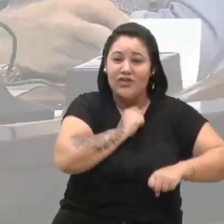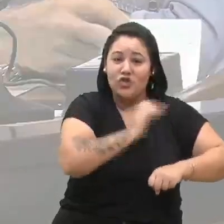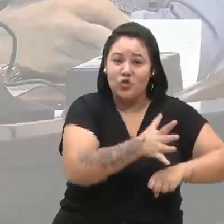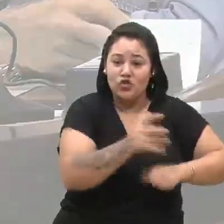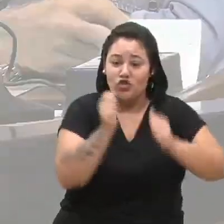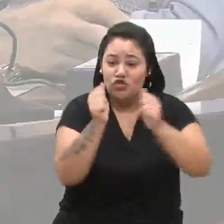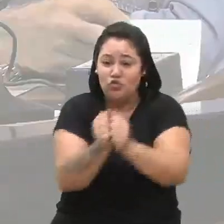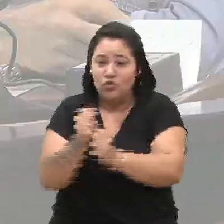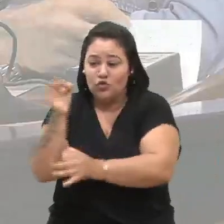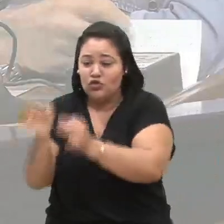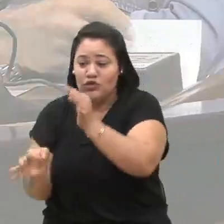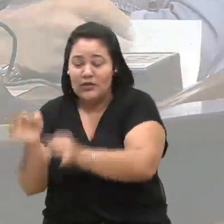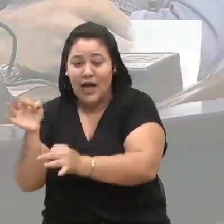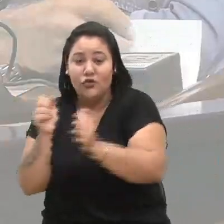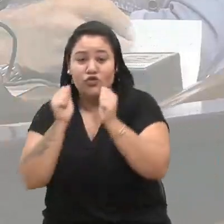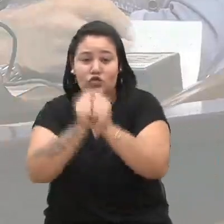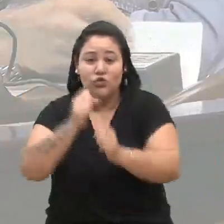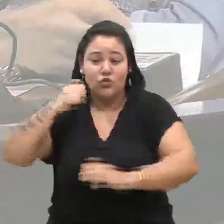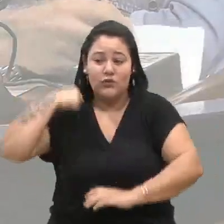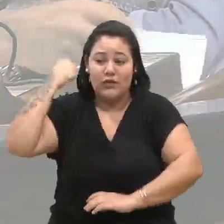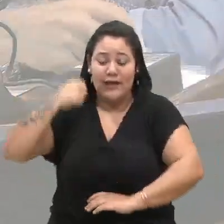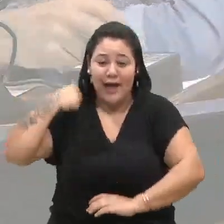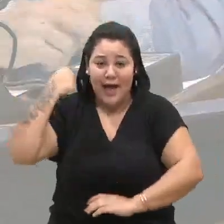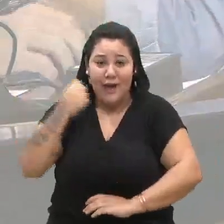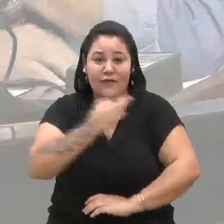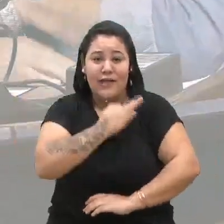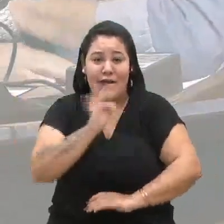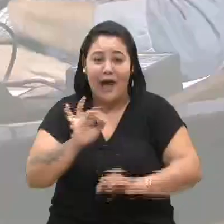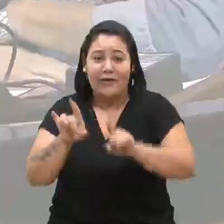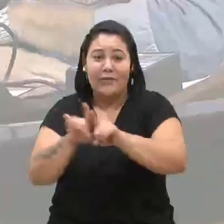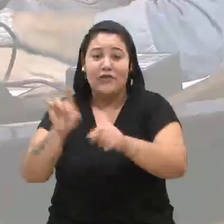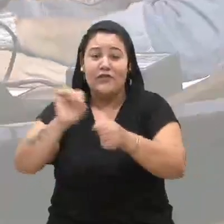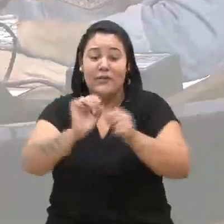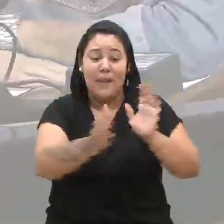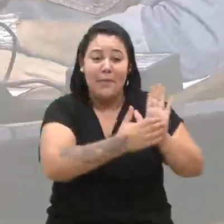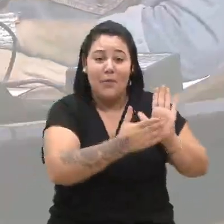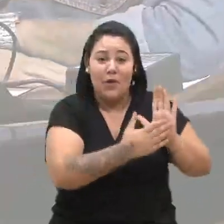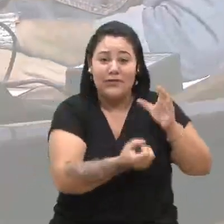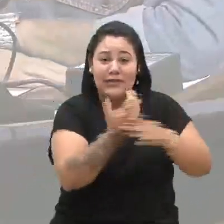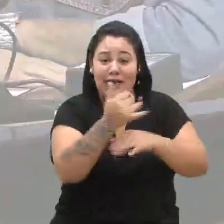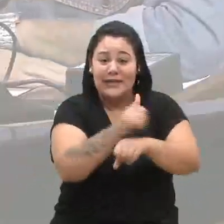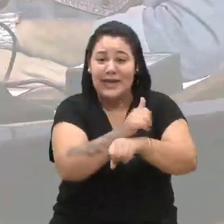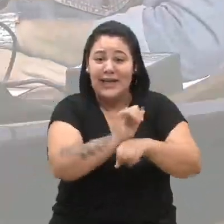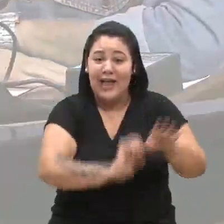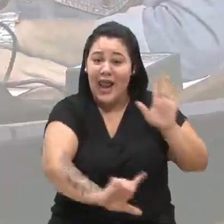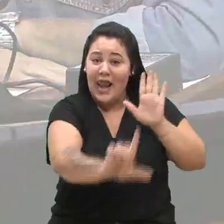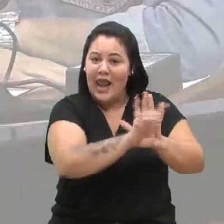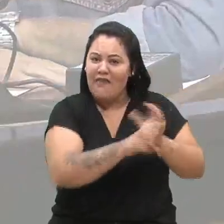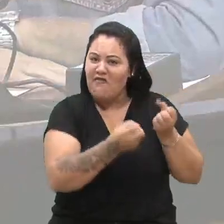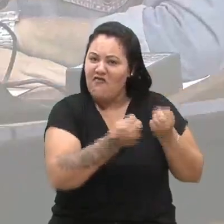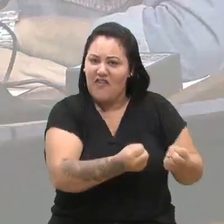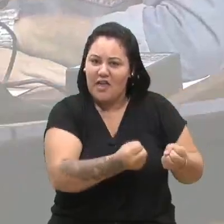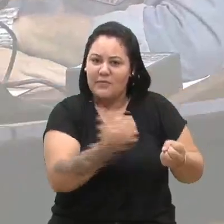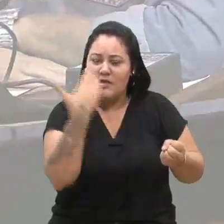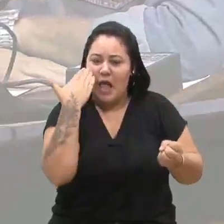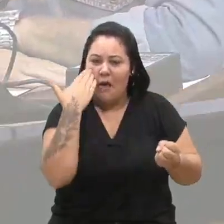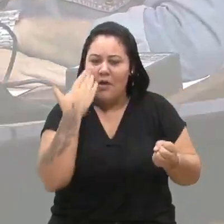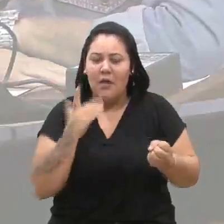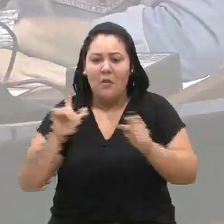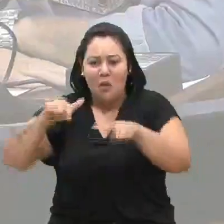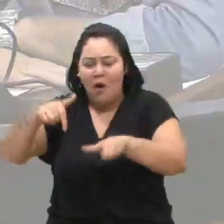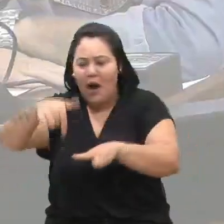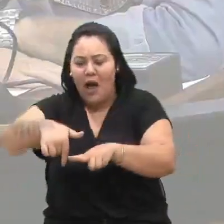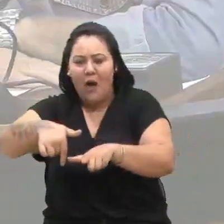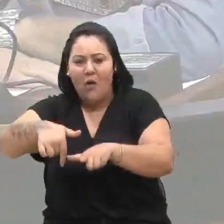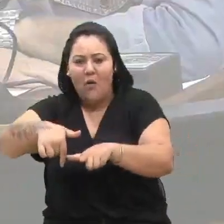Judiciário, juntamente com o Senado Federal, a Câmara Federal, de propor realmente leis mais duras, aonde aquele que